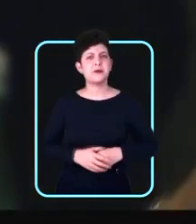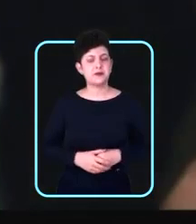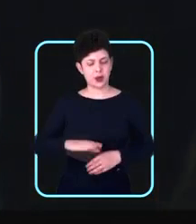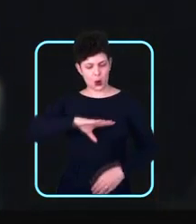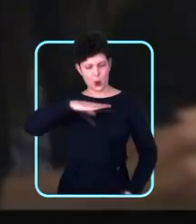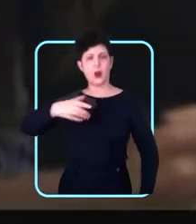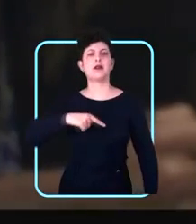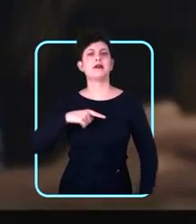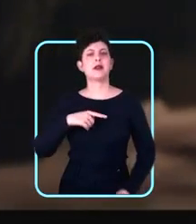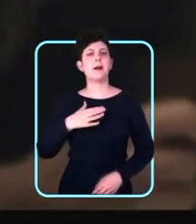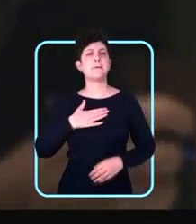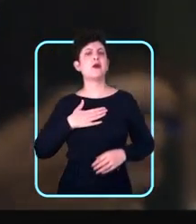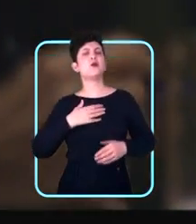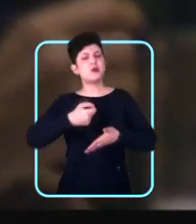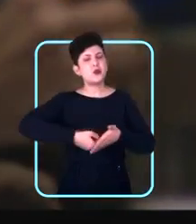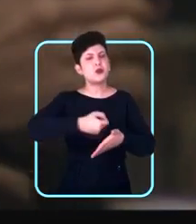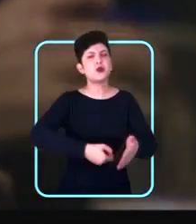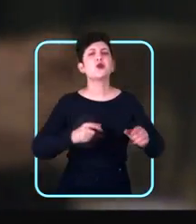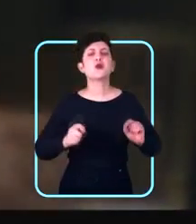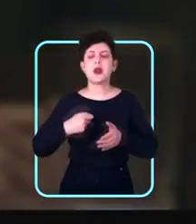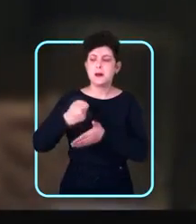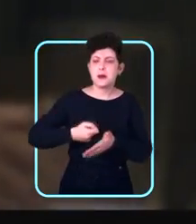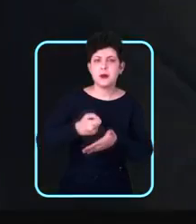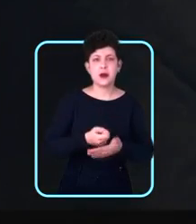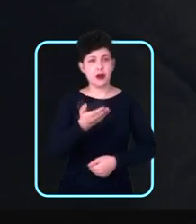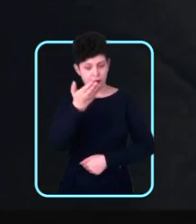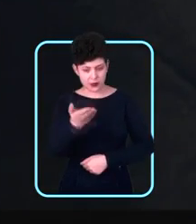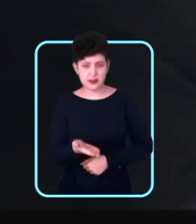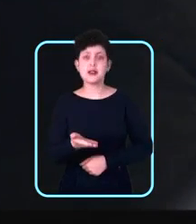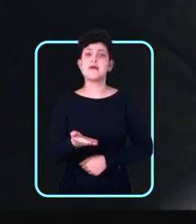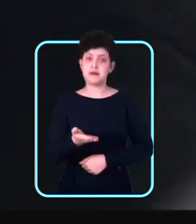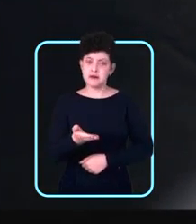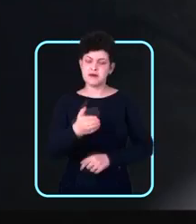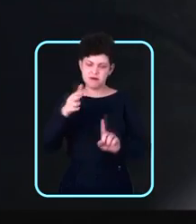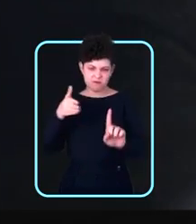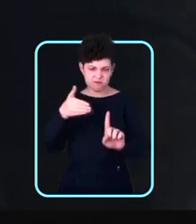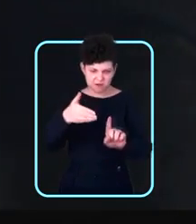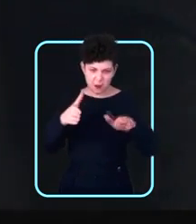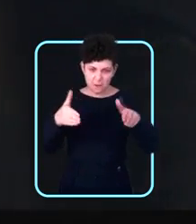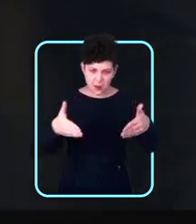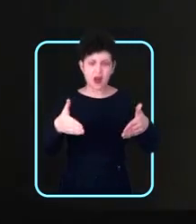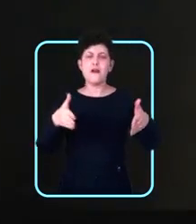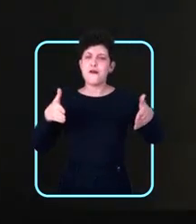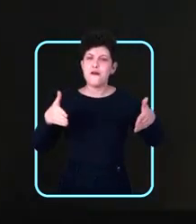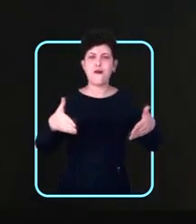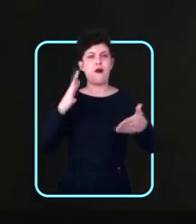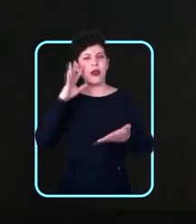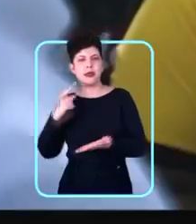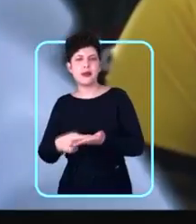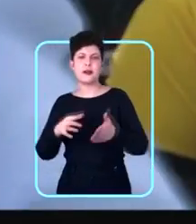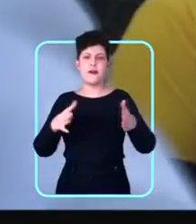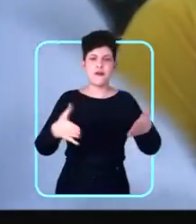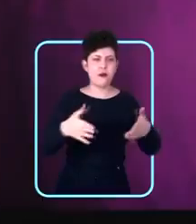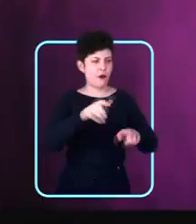E a minha briga é, e sempre será, para colocar você no centro de todas as minhas decisões. O suor